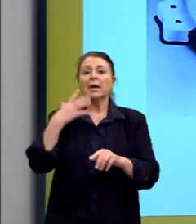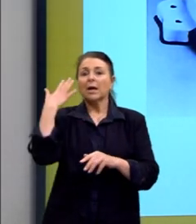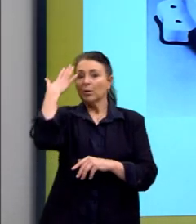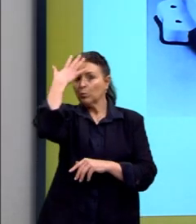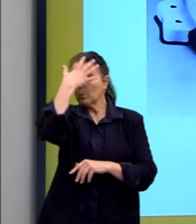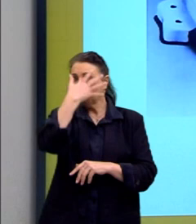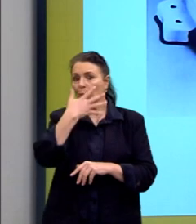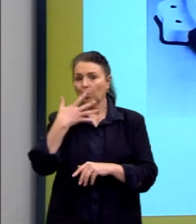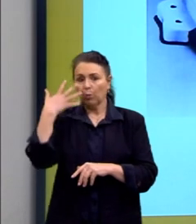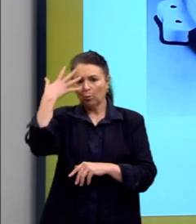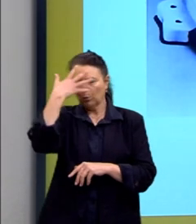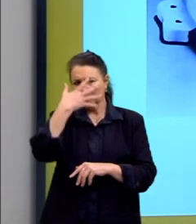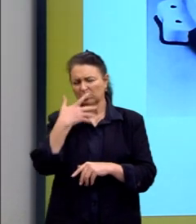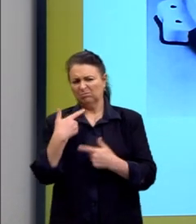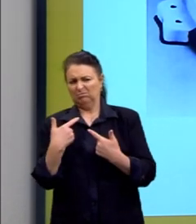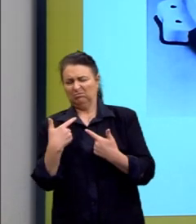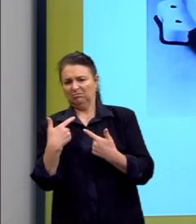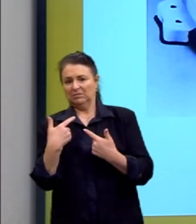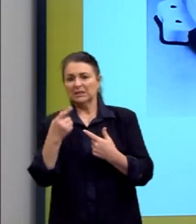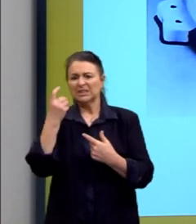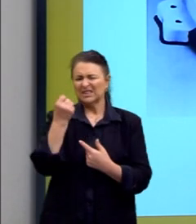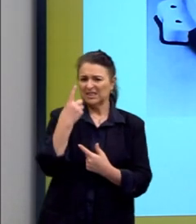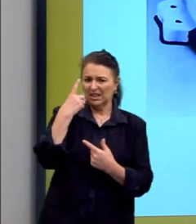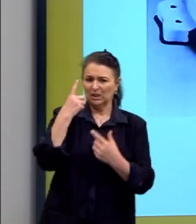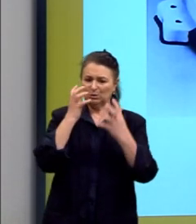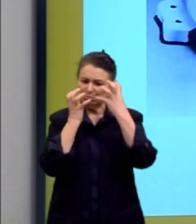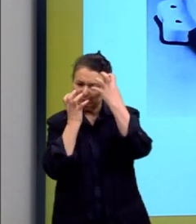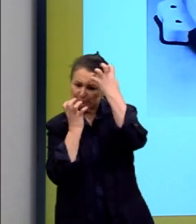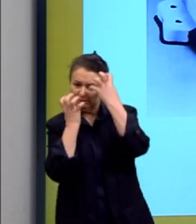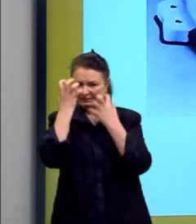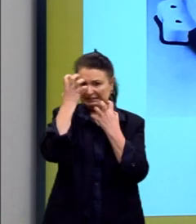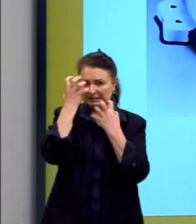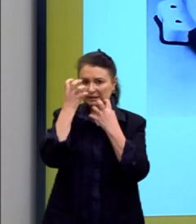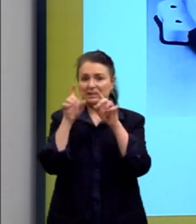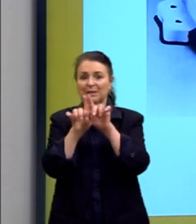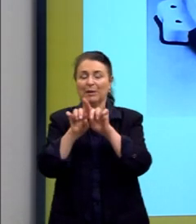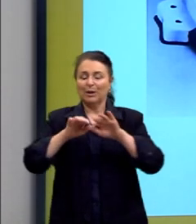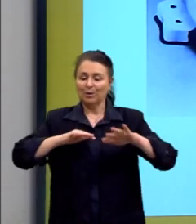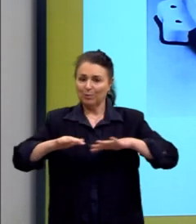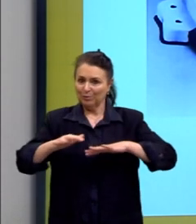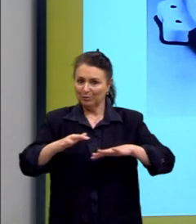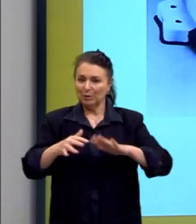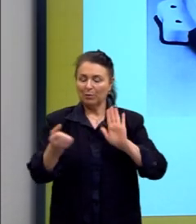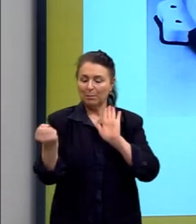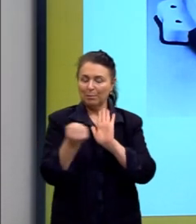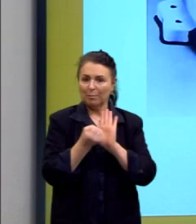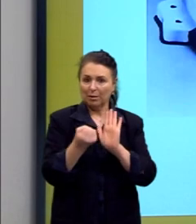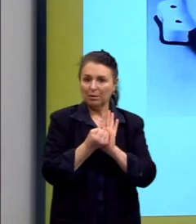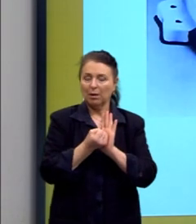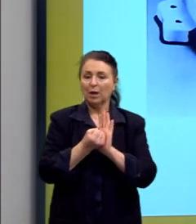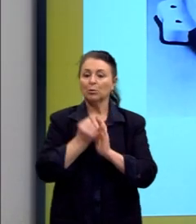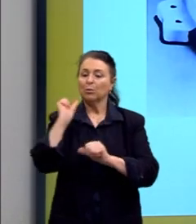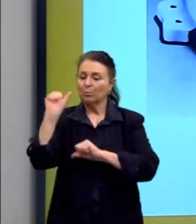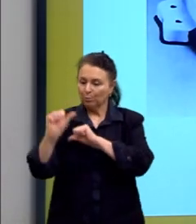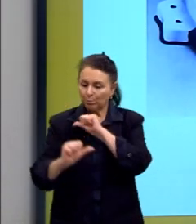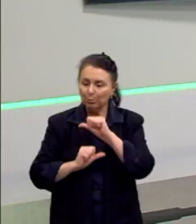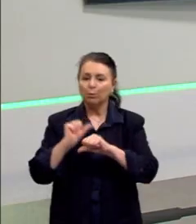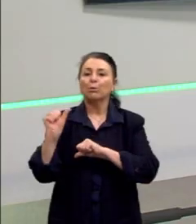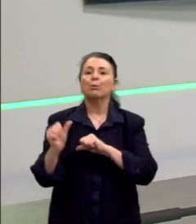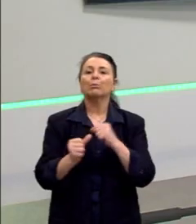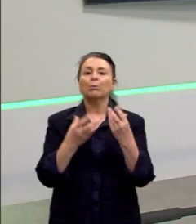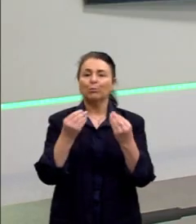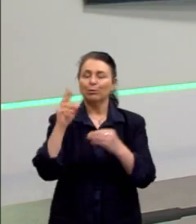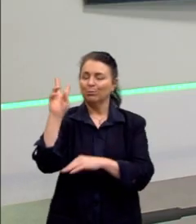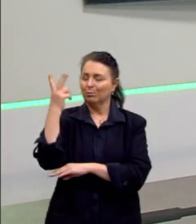desfigurados, construídos por imagens de recorte. Então, um movimento que ficou marcado e que revolucionou muito